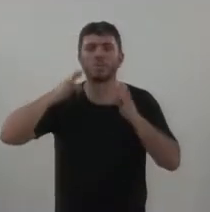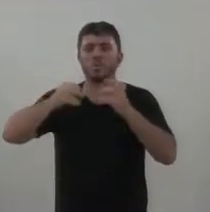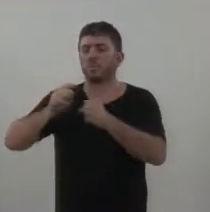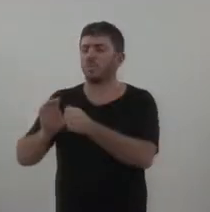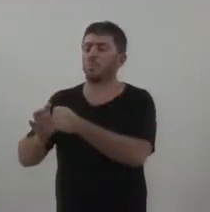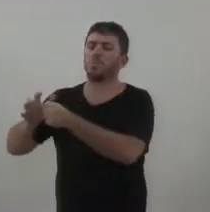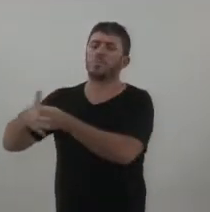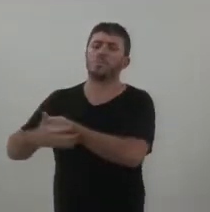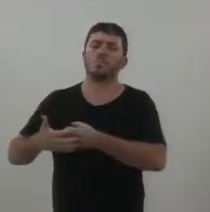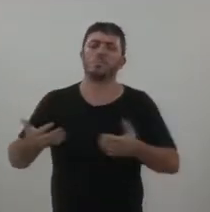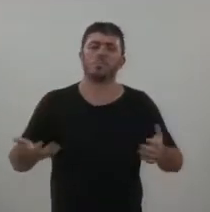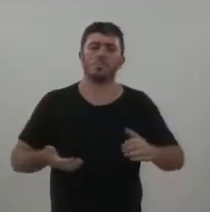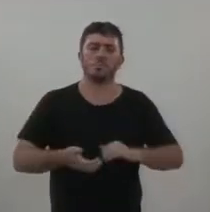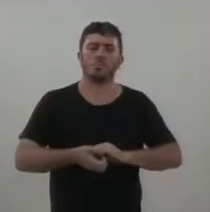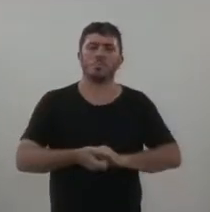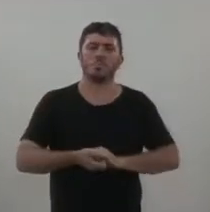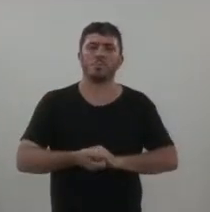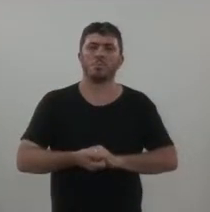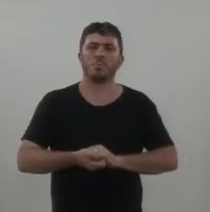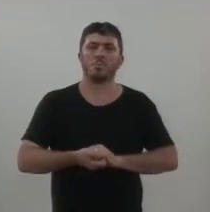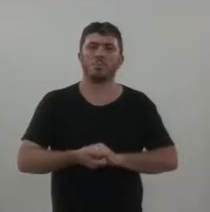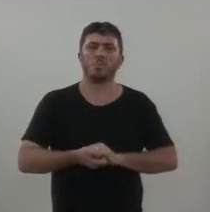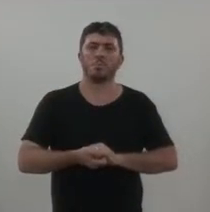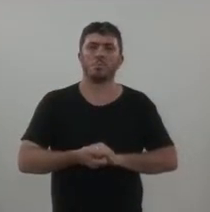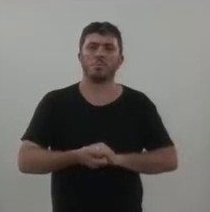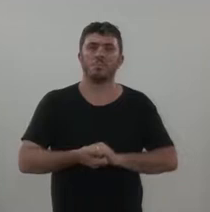2016. Obrigado pela parte, vereador.